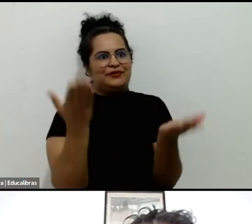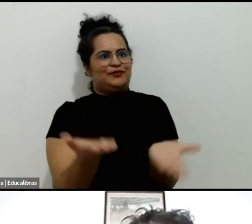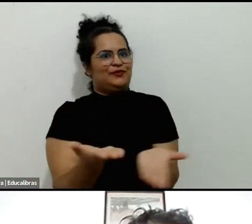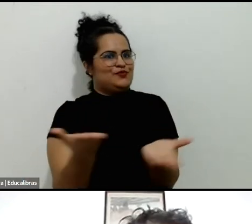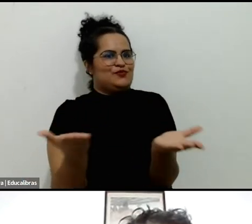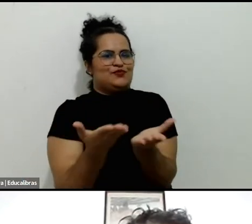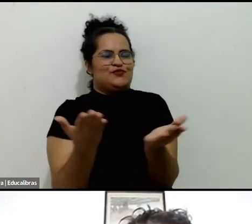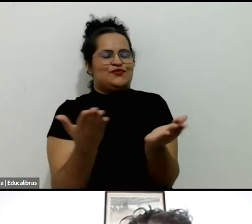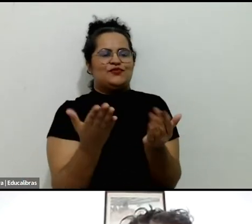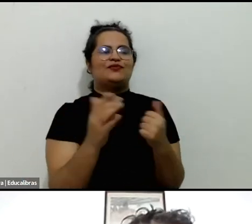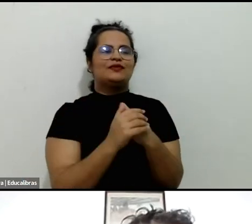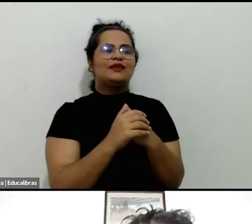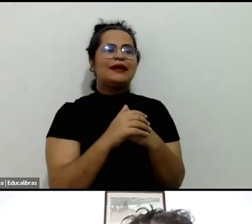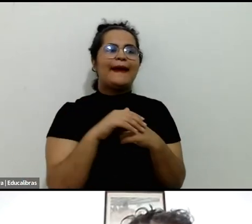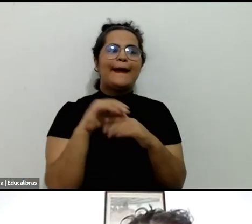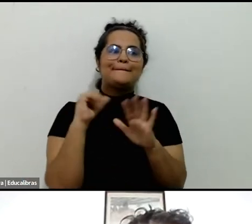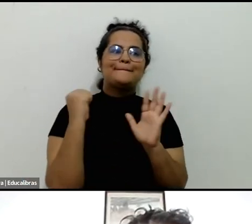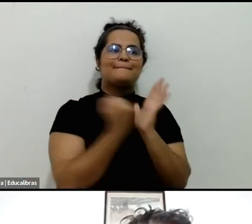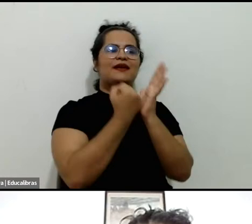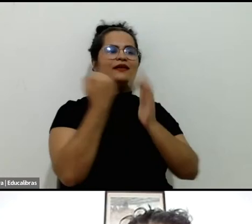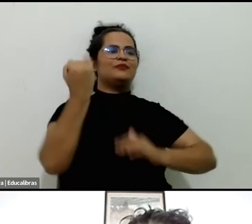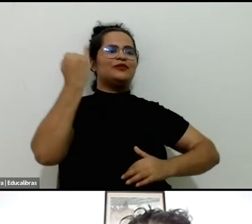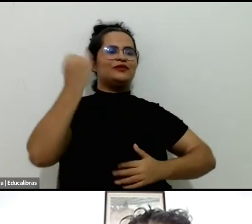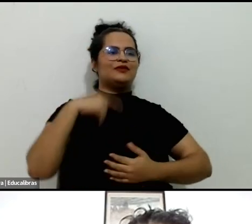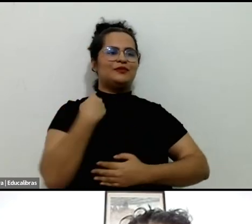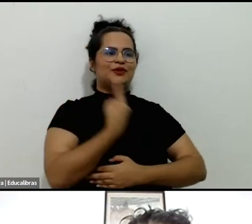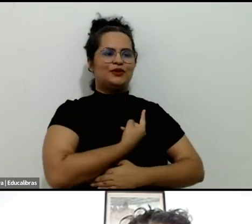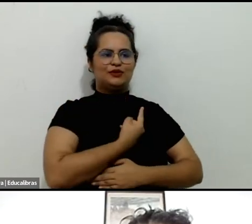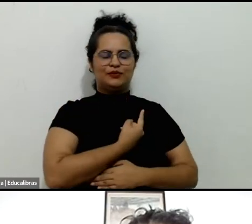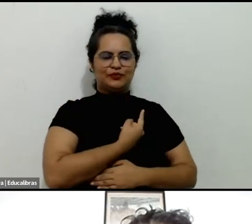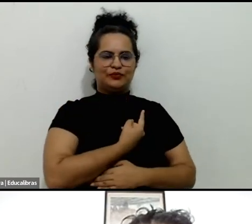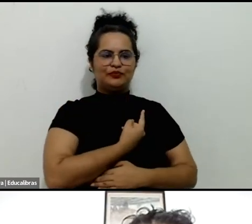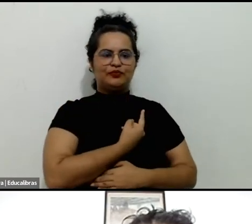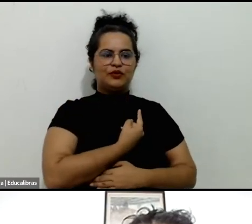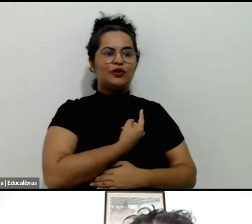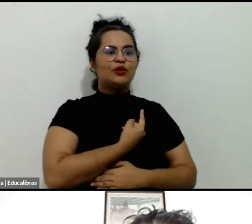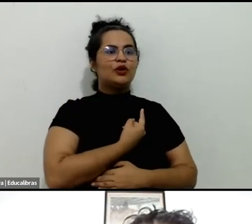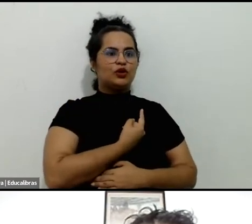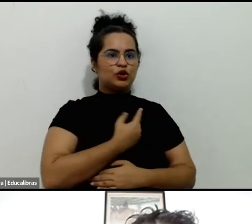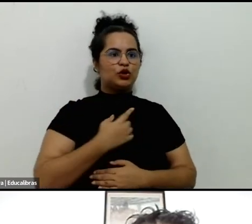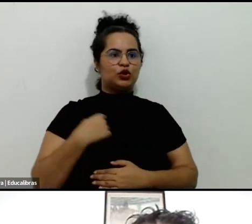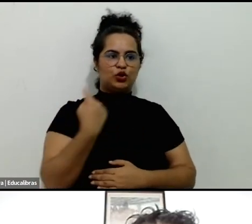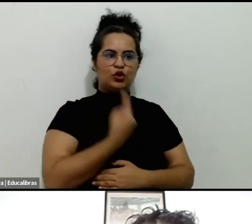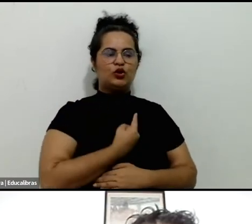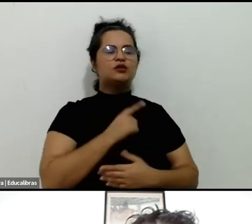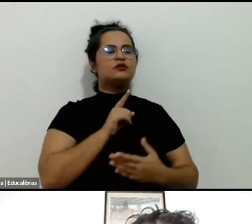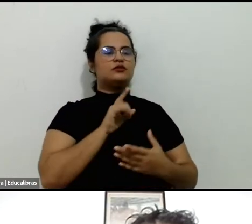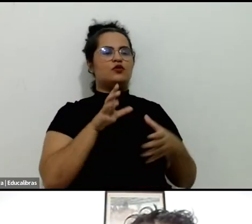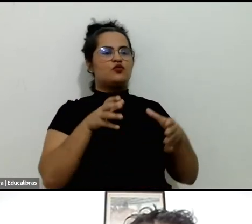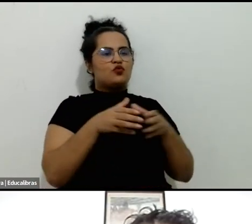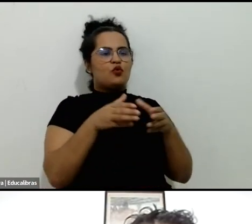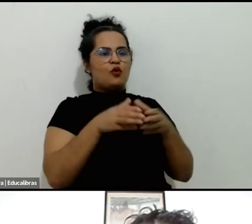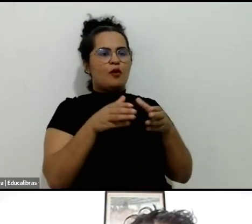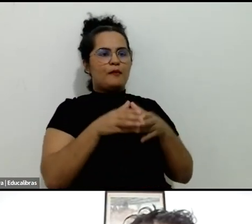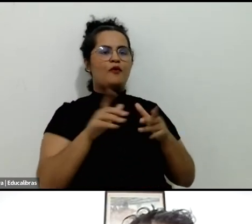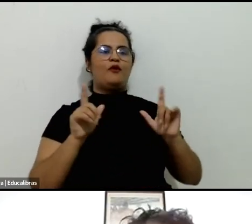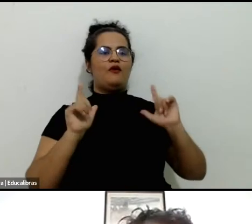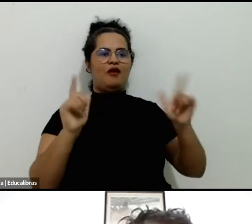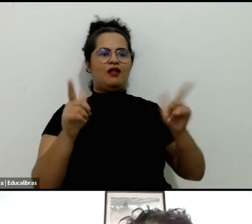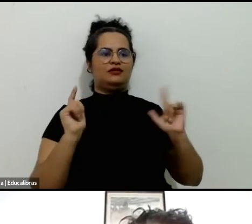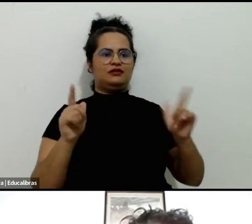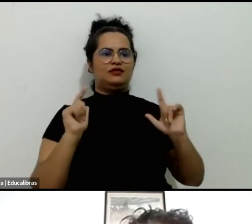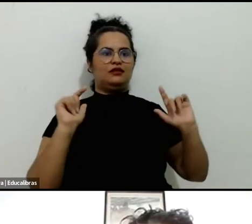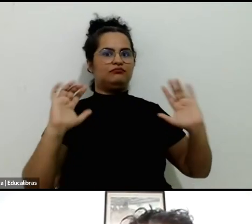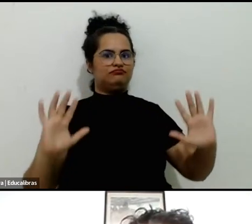que tem um grande simbolismo para todos nós, que somos o Campo do Lazer, que é a celebração do Dia Mundial do